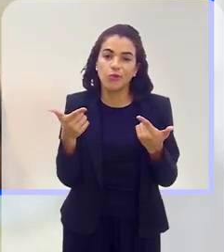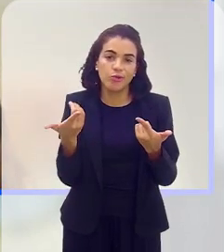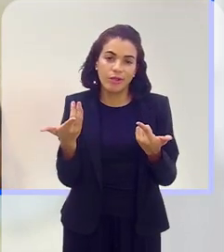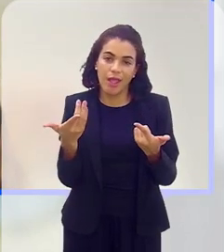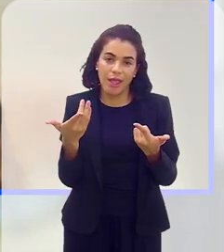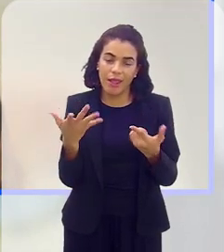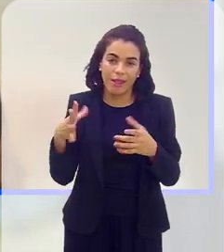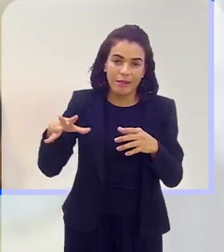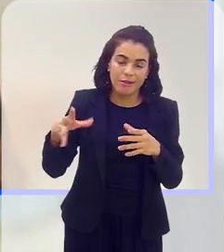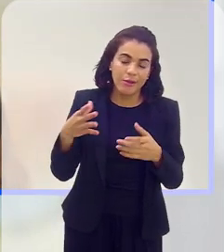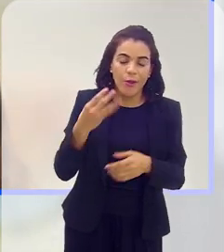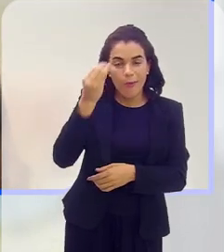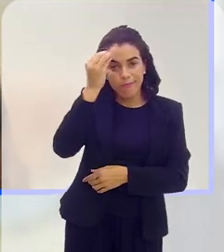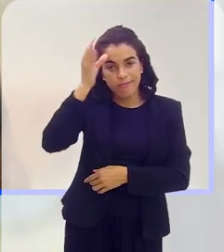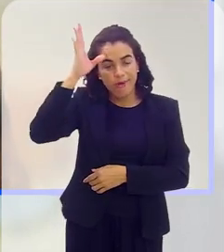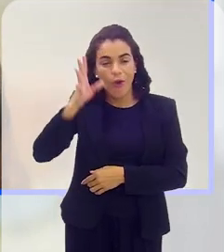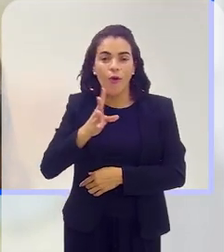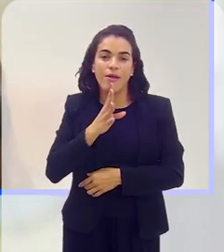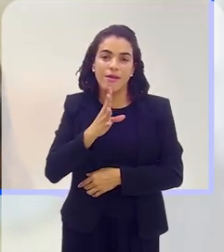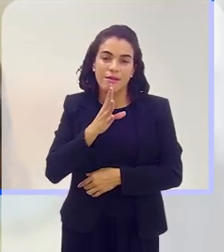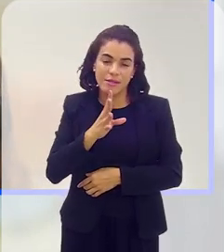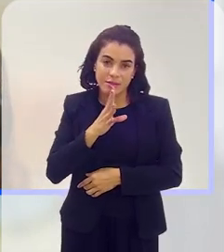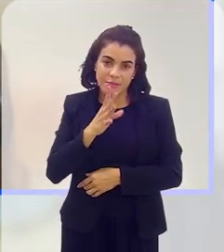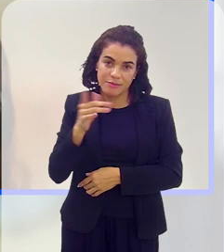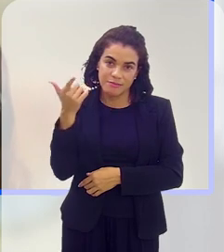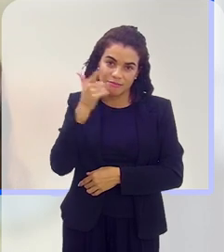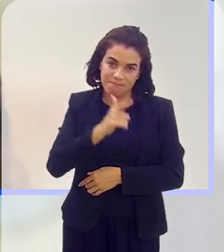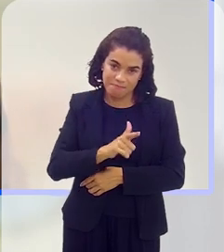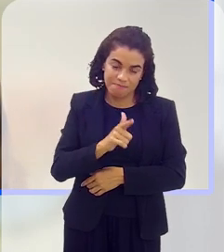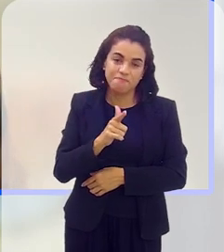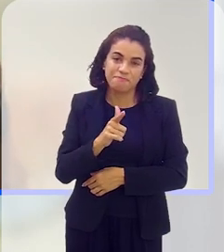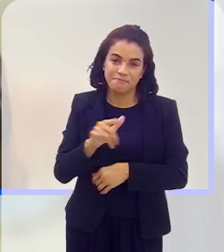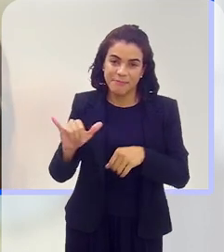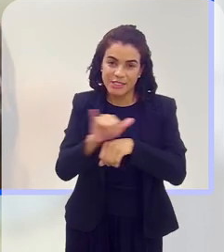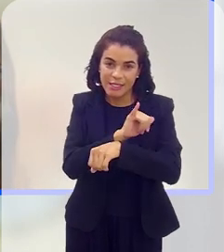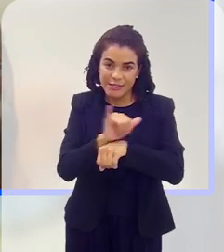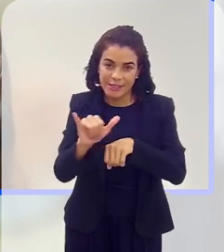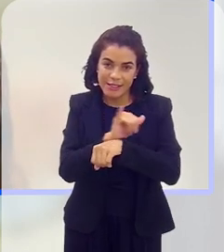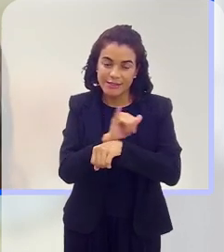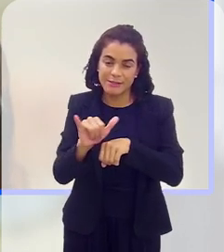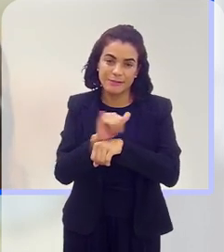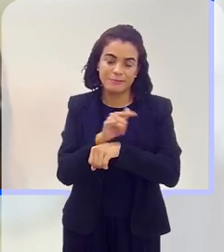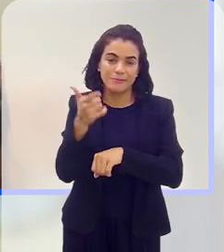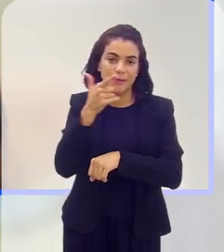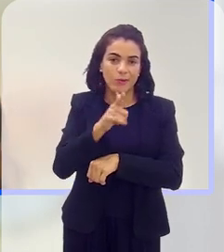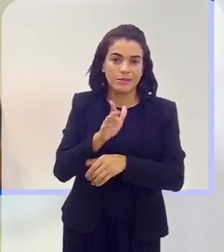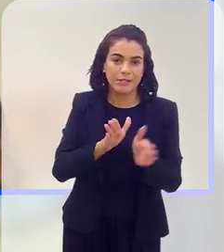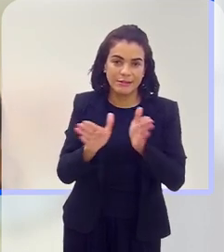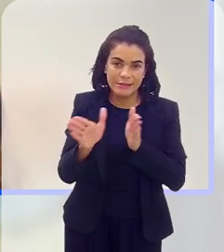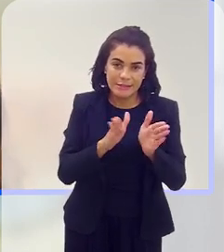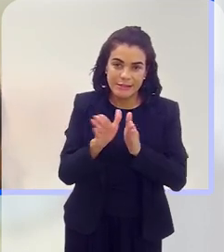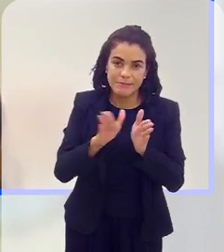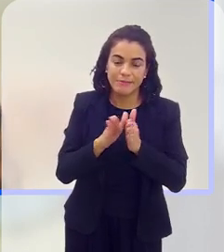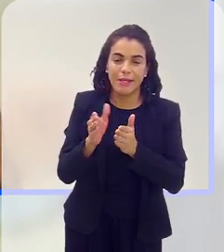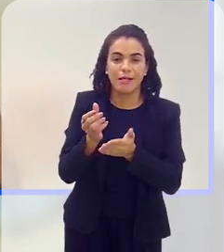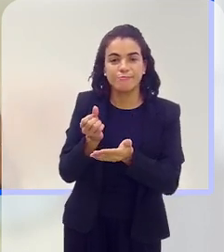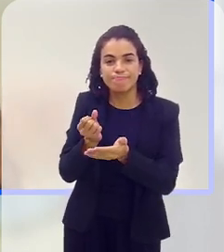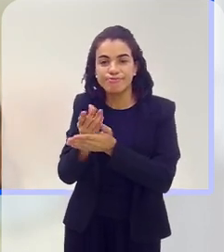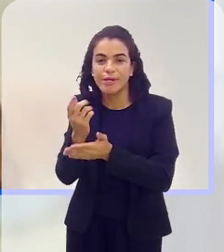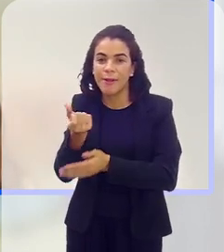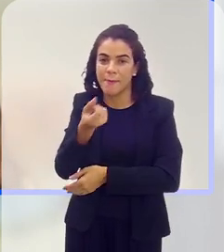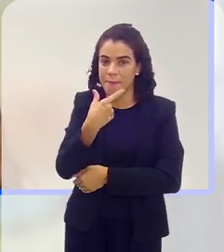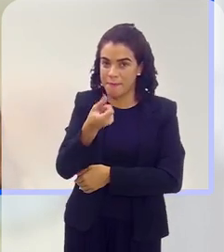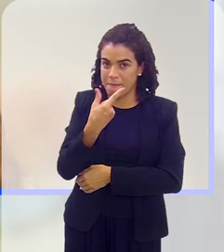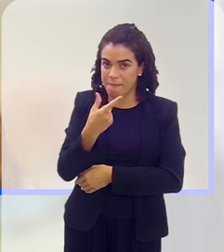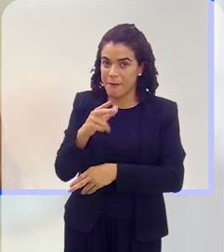com esse, não tem o conhecimento para conseguir encontrar os meios para ter acesso à medicação, então é